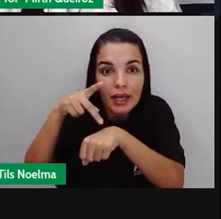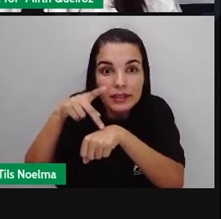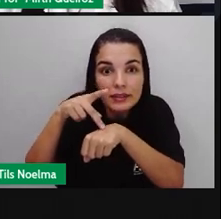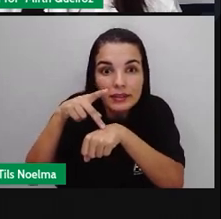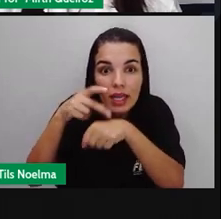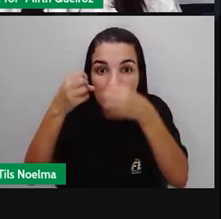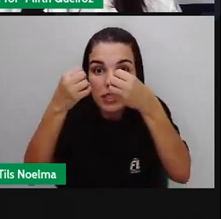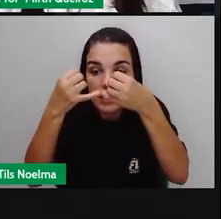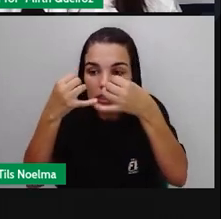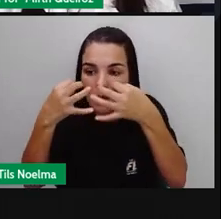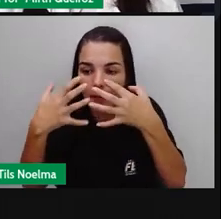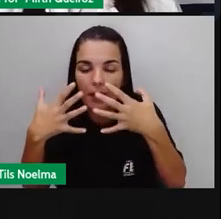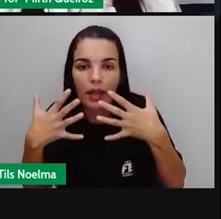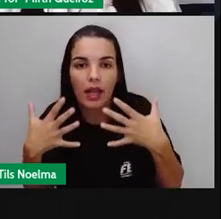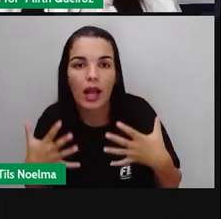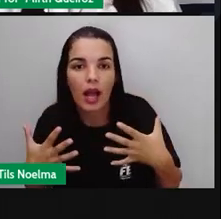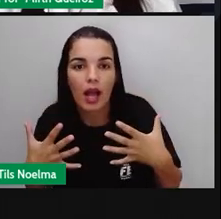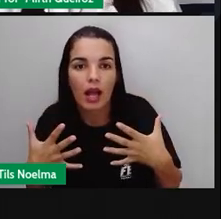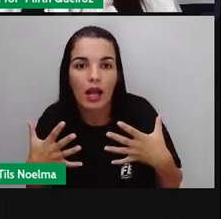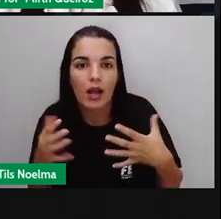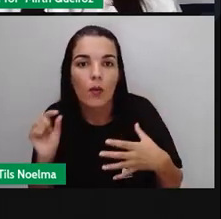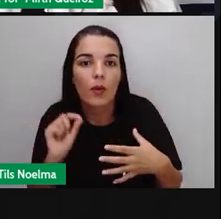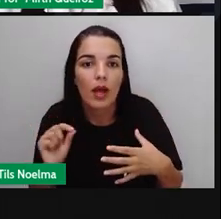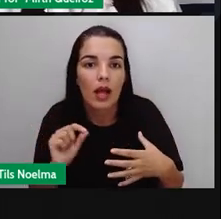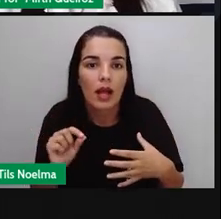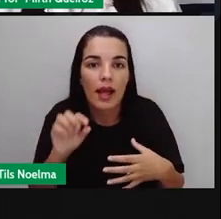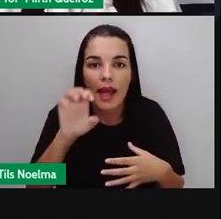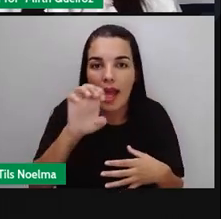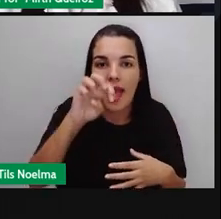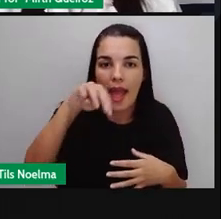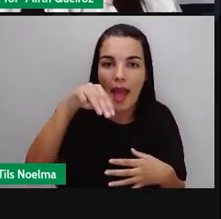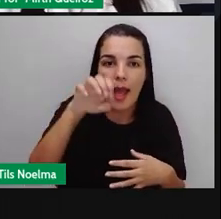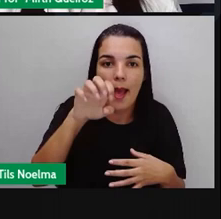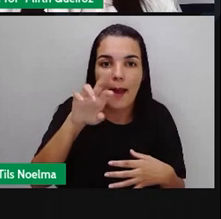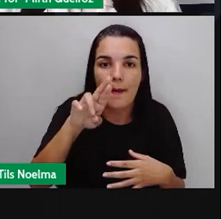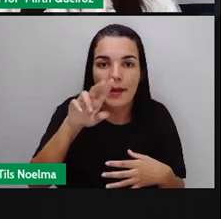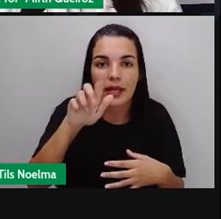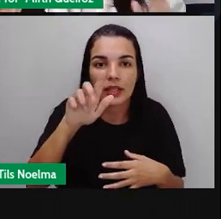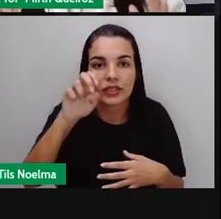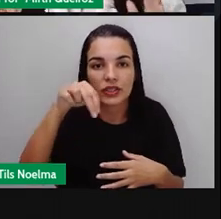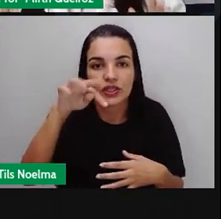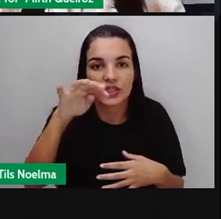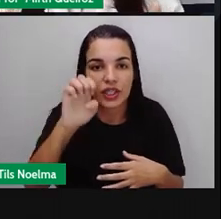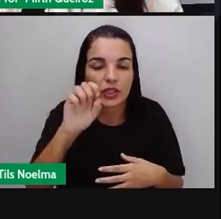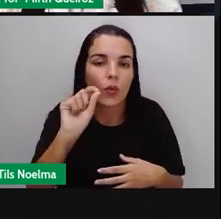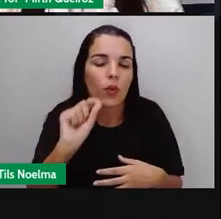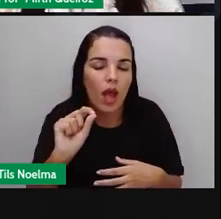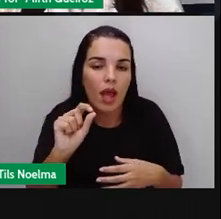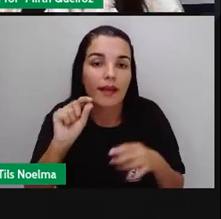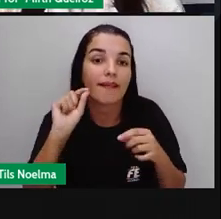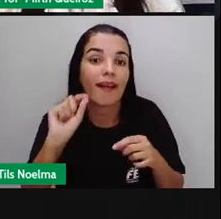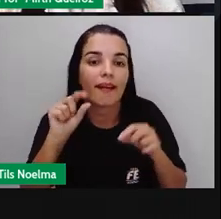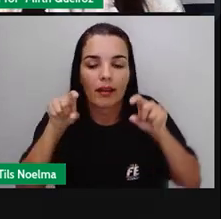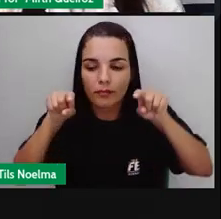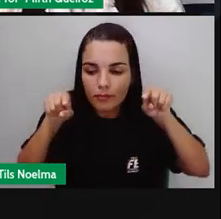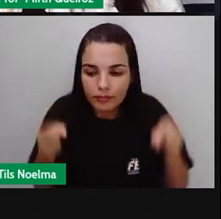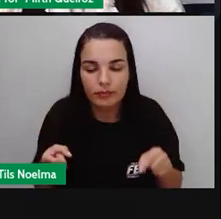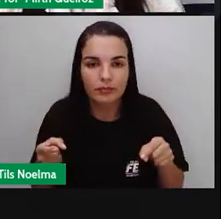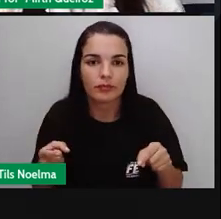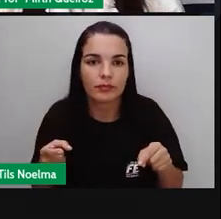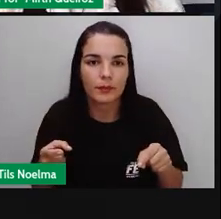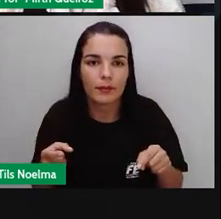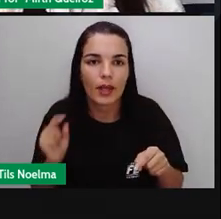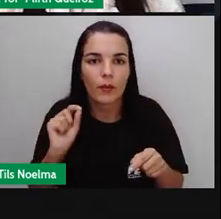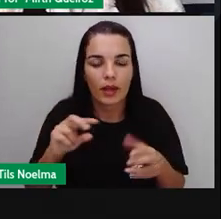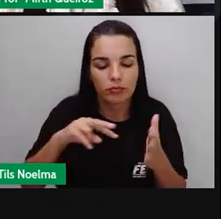uma explicação sobre quem é o Brasil. E aí, nós utilizamos a vírgula para separar isso aí, que seria o